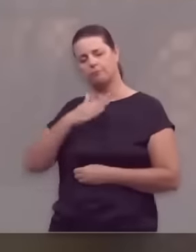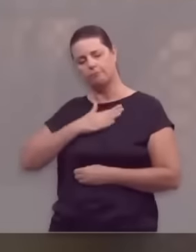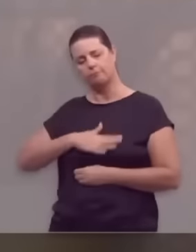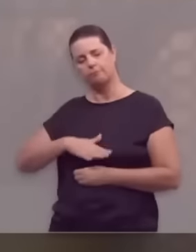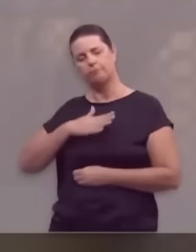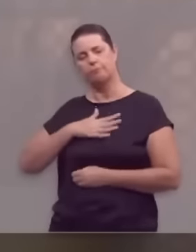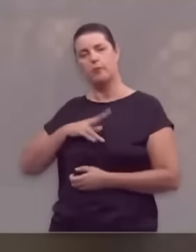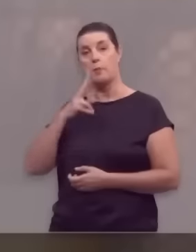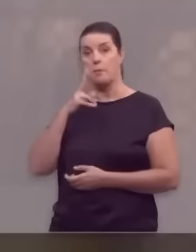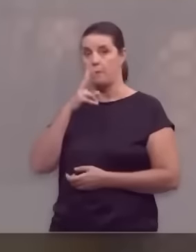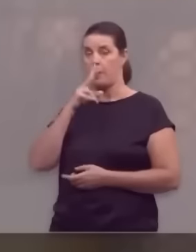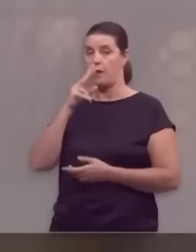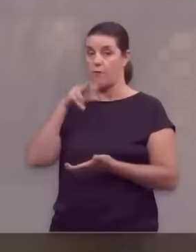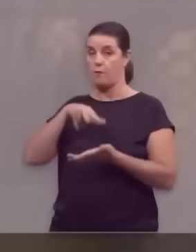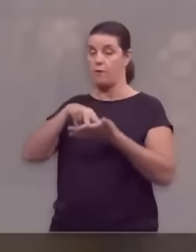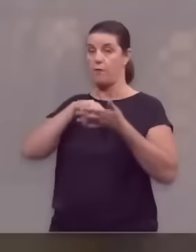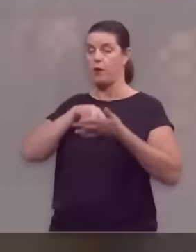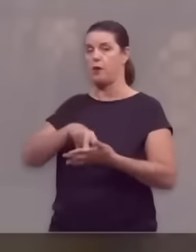mas firme.